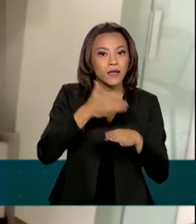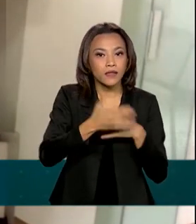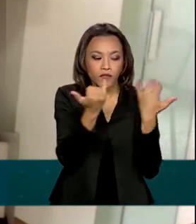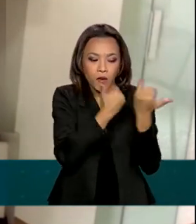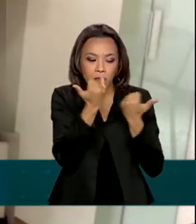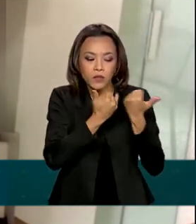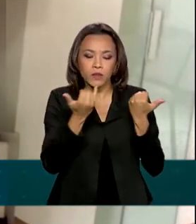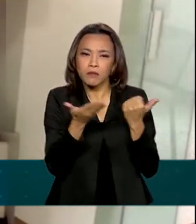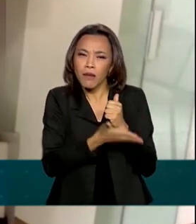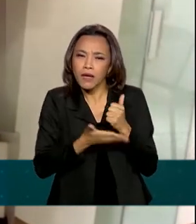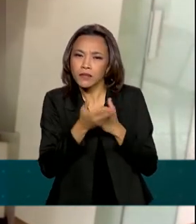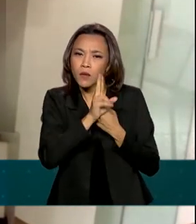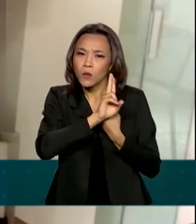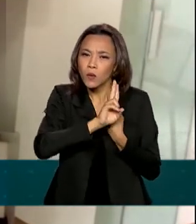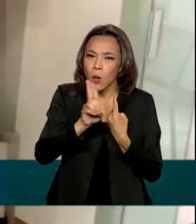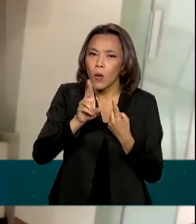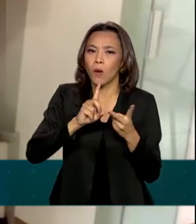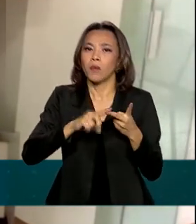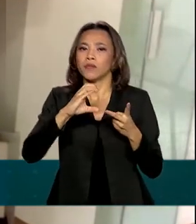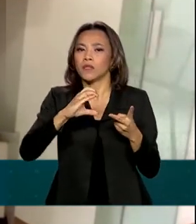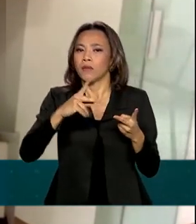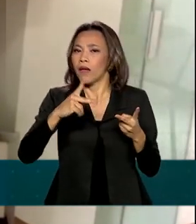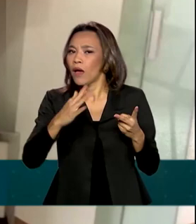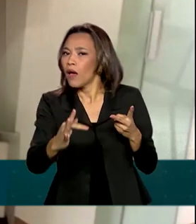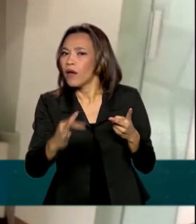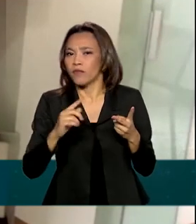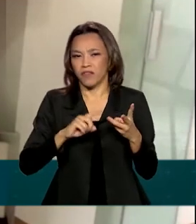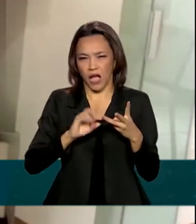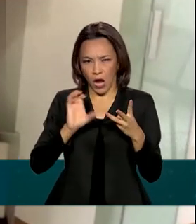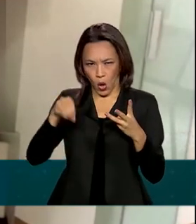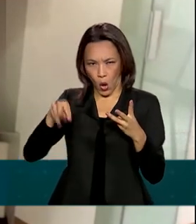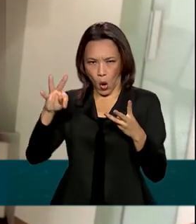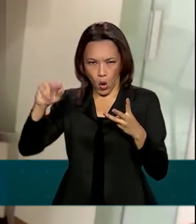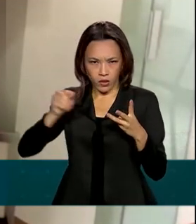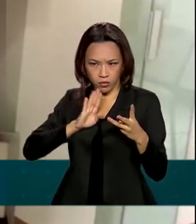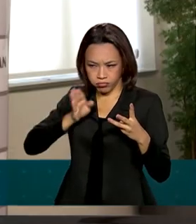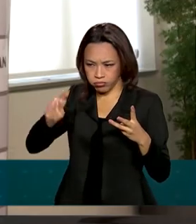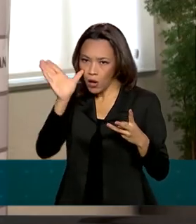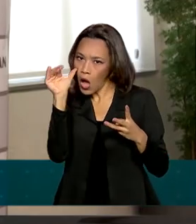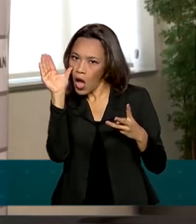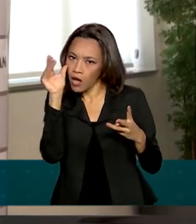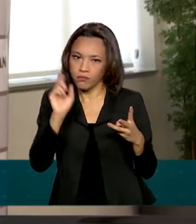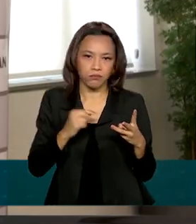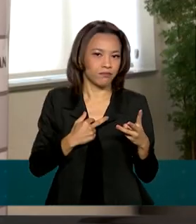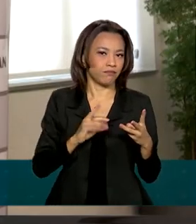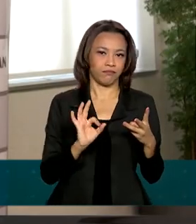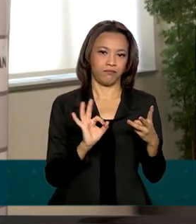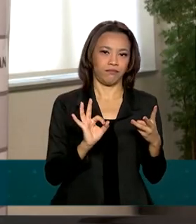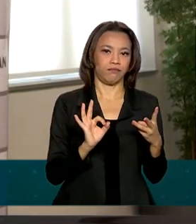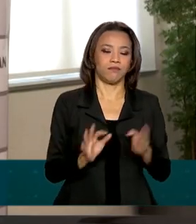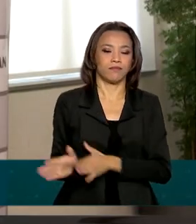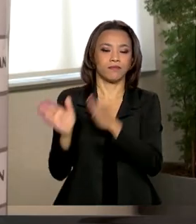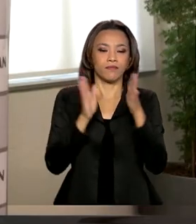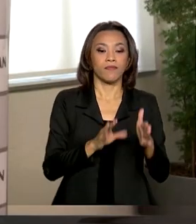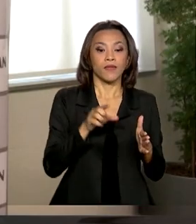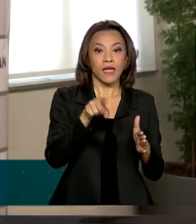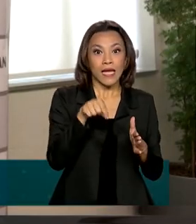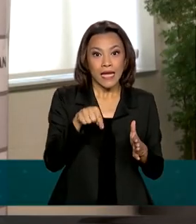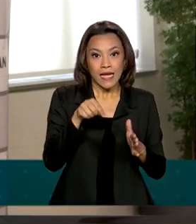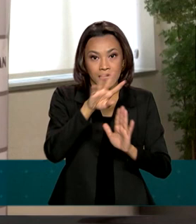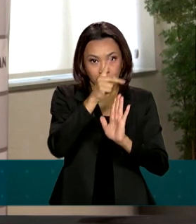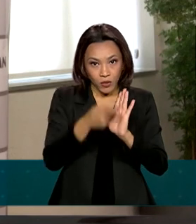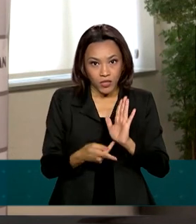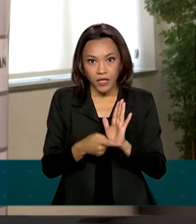como o nome e o CPF, e não a conta bancária do cidadão. Nós consideramos esse projeto como um embrião